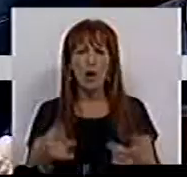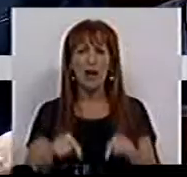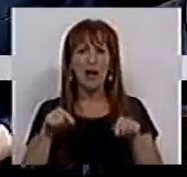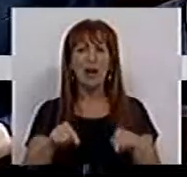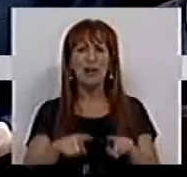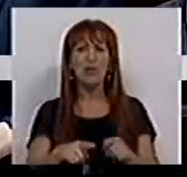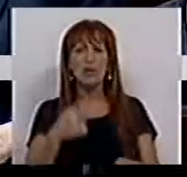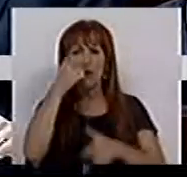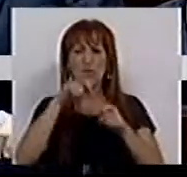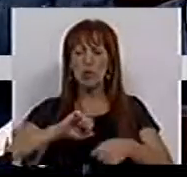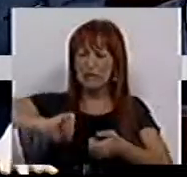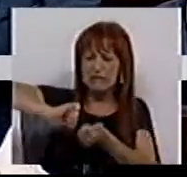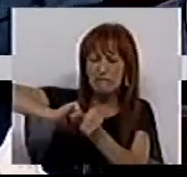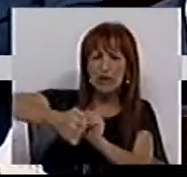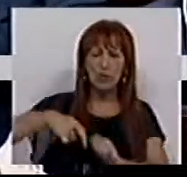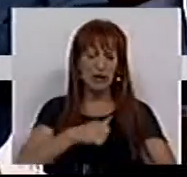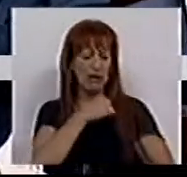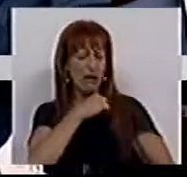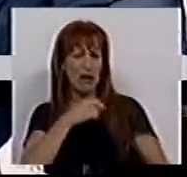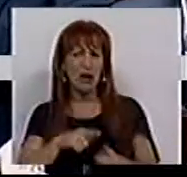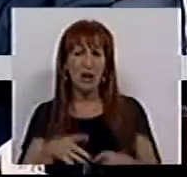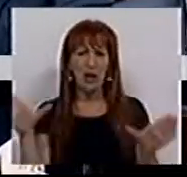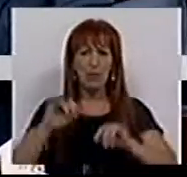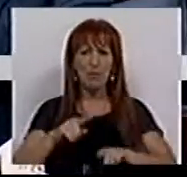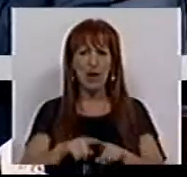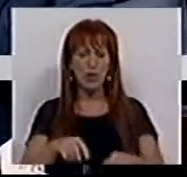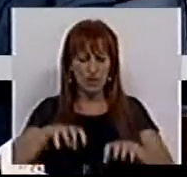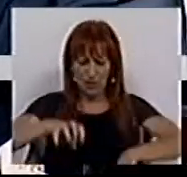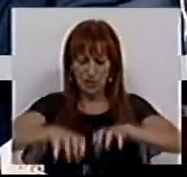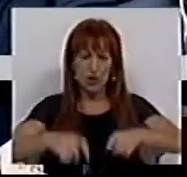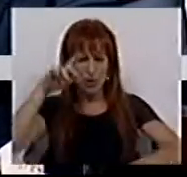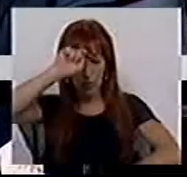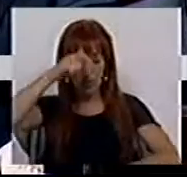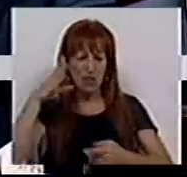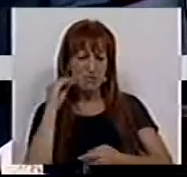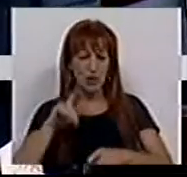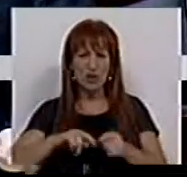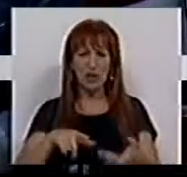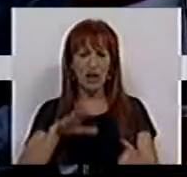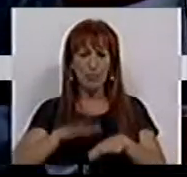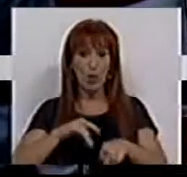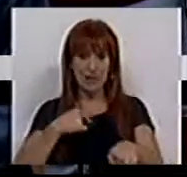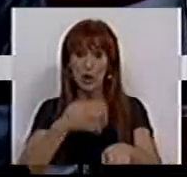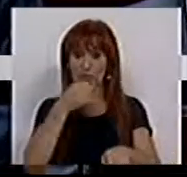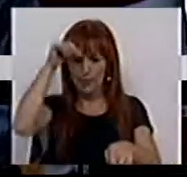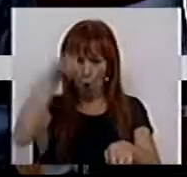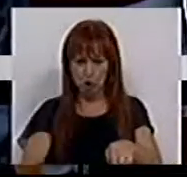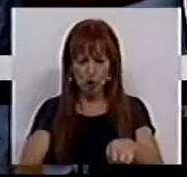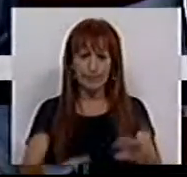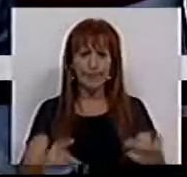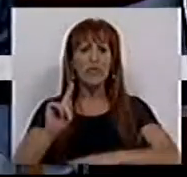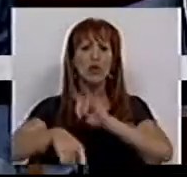esta gente pisada, ignorada, mais do que a calçada, humilhada, e é sobre essas que queremos falar hoje.